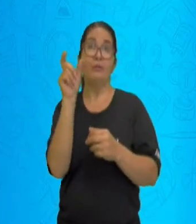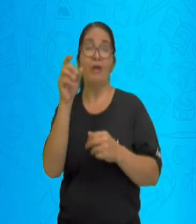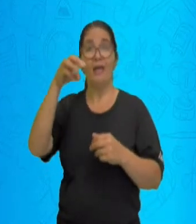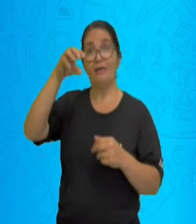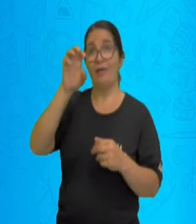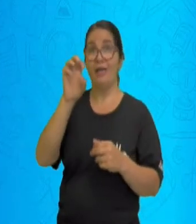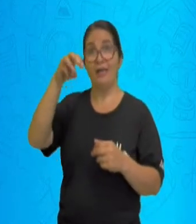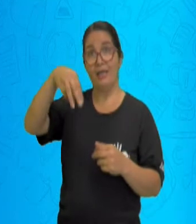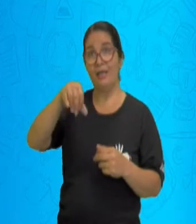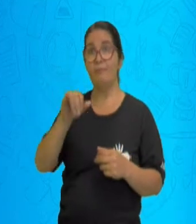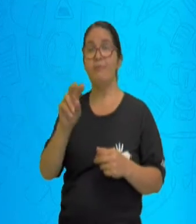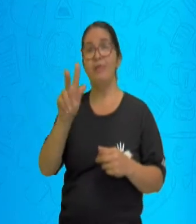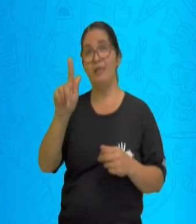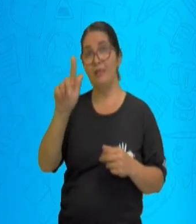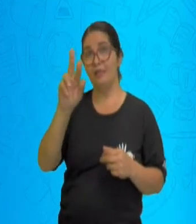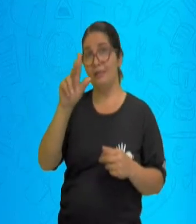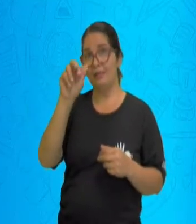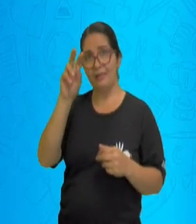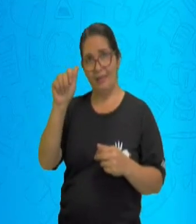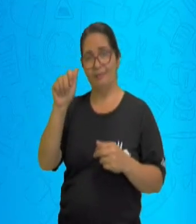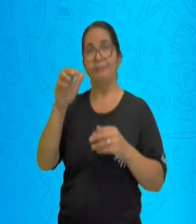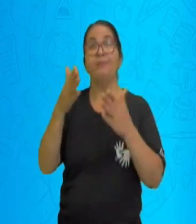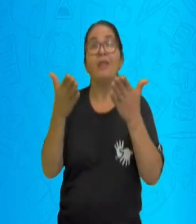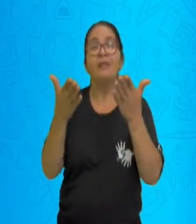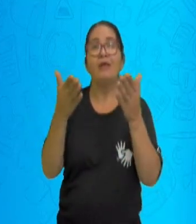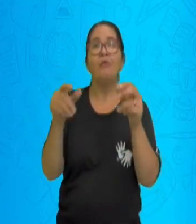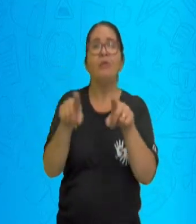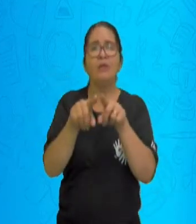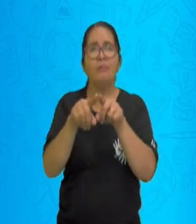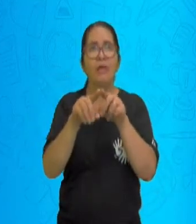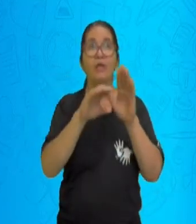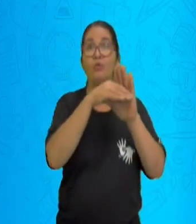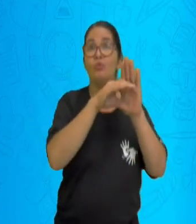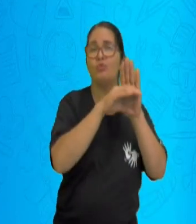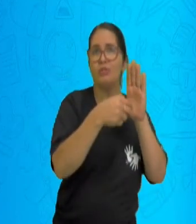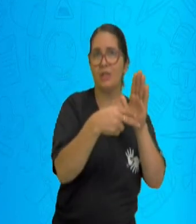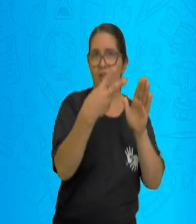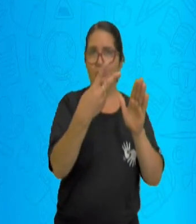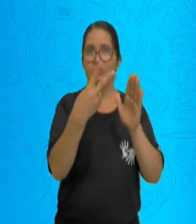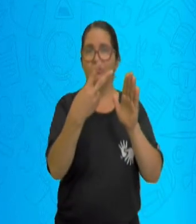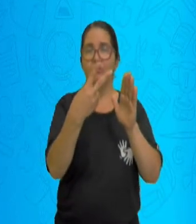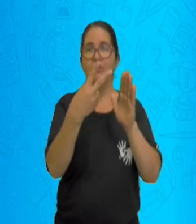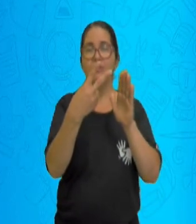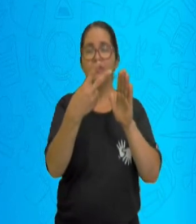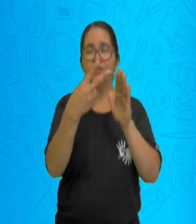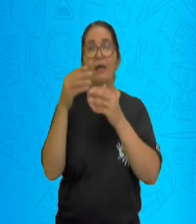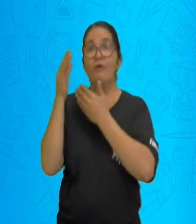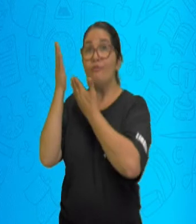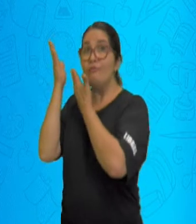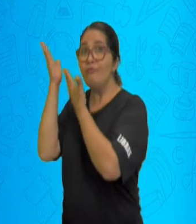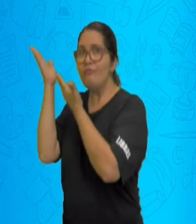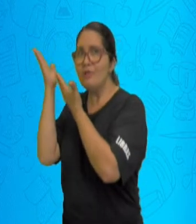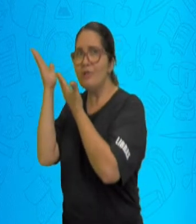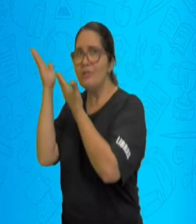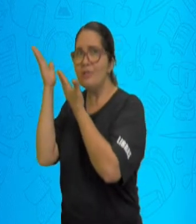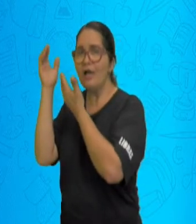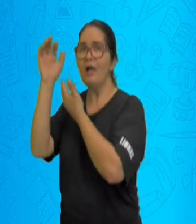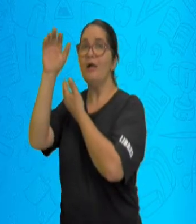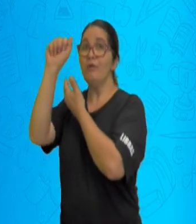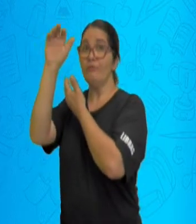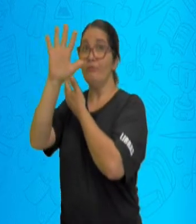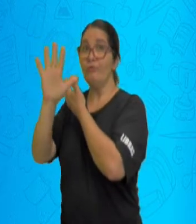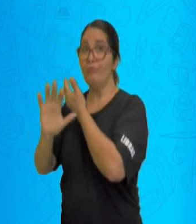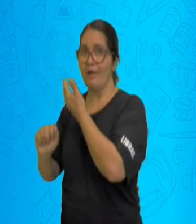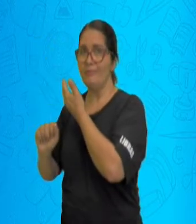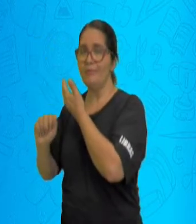imagem. Então, tendo em vista esses dois conceitos, eu trouxe aqui para vocês também, para a gente reforçar. Então, eu